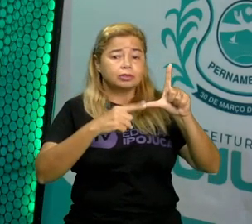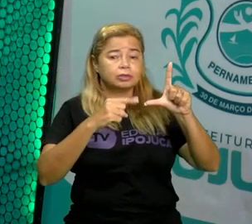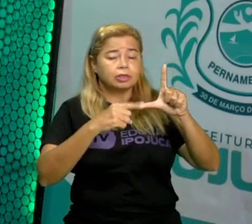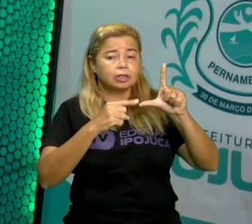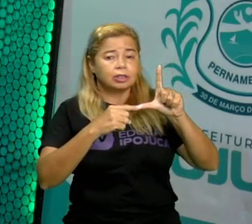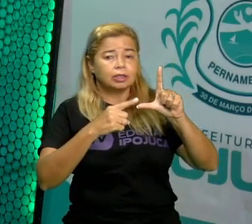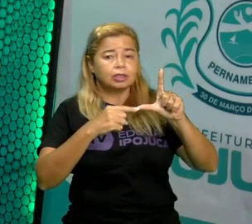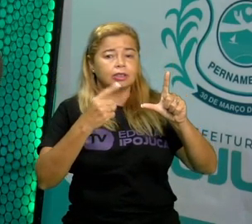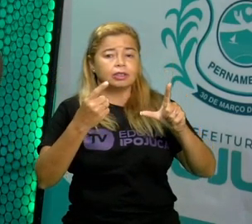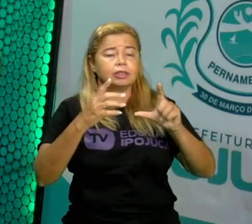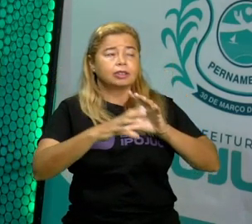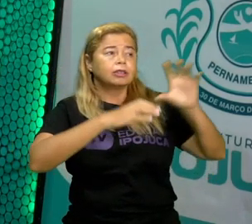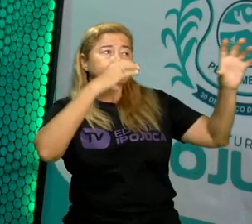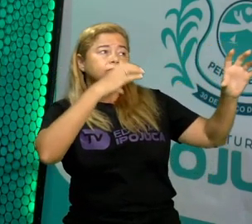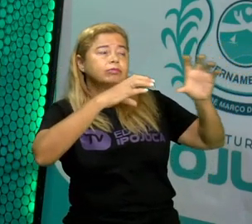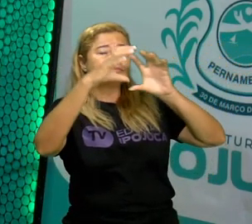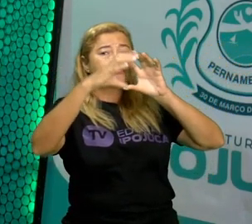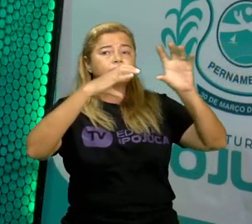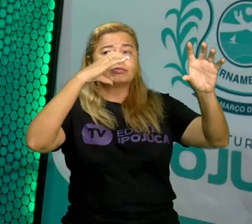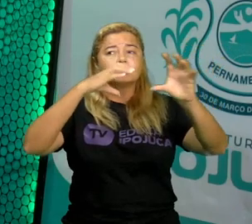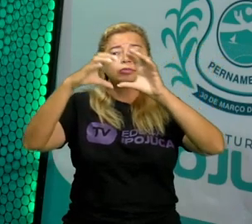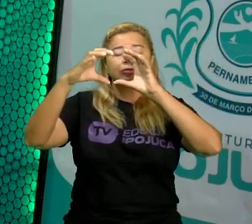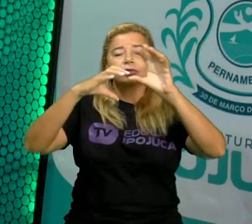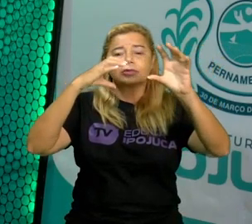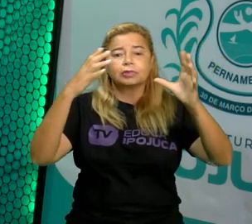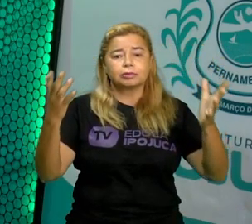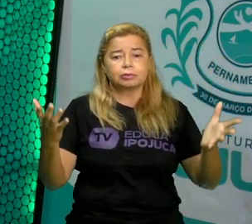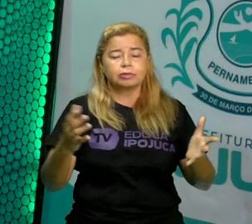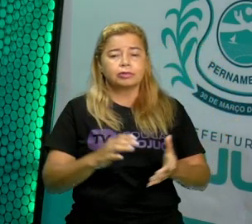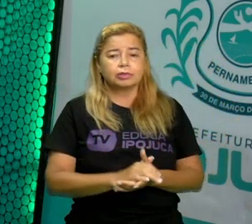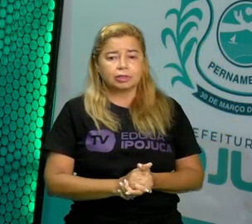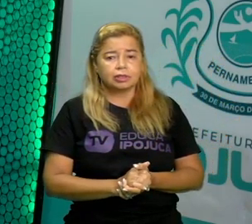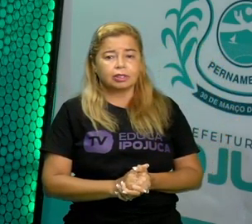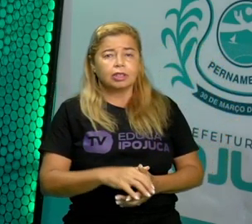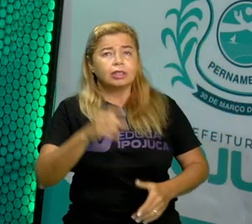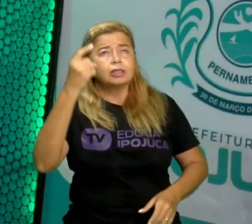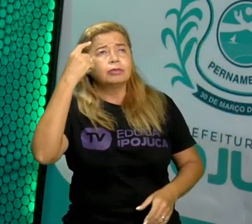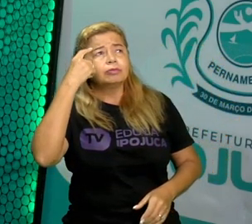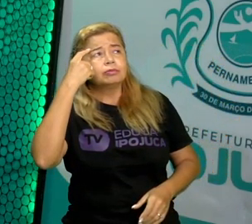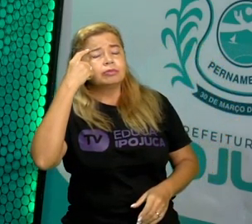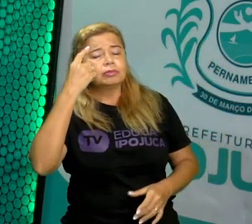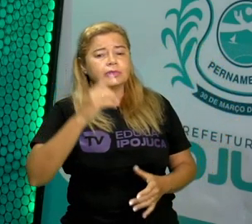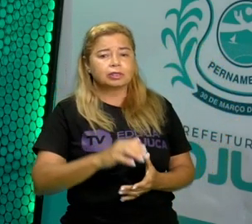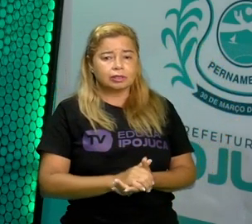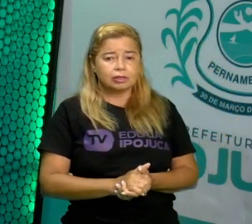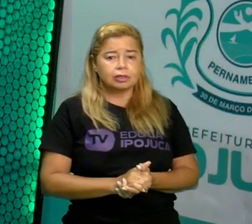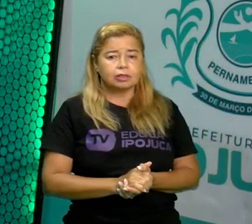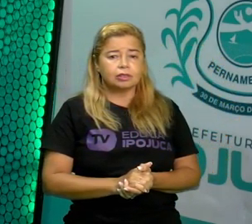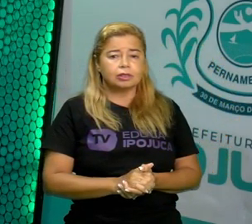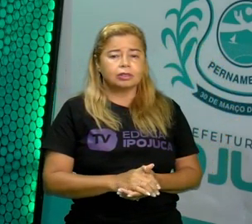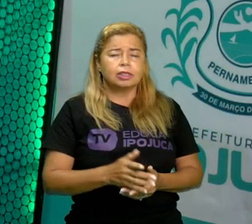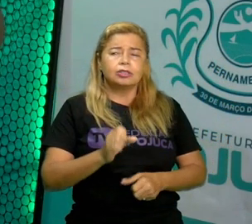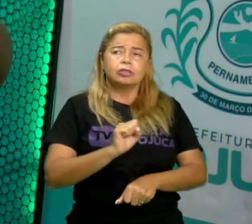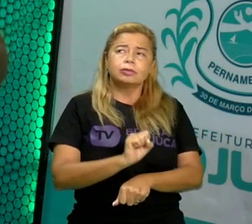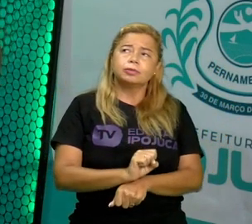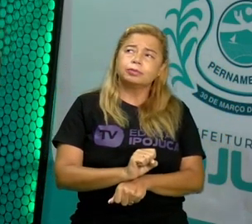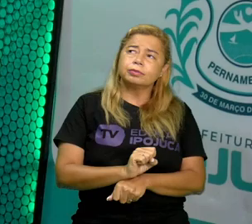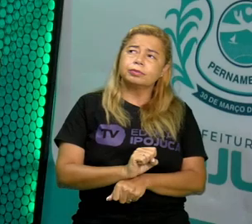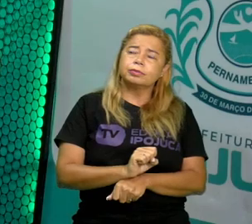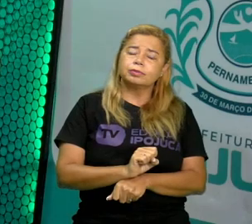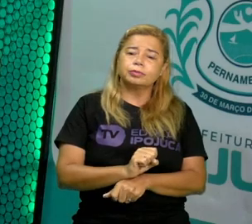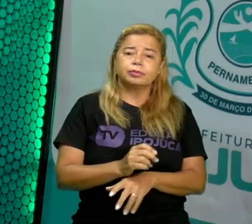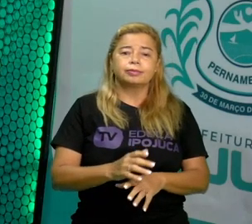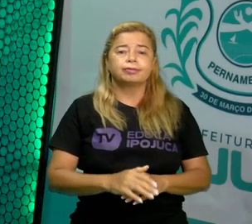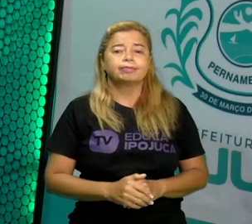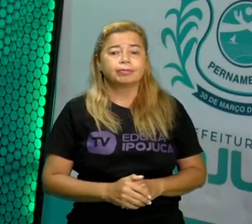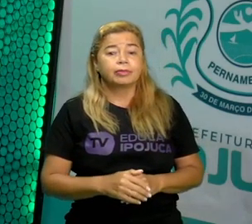canção que estamos ouvindo e ao mesmo tempo analisando, parando para pensar. É